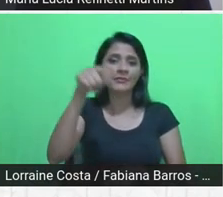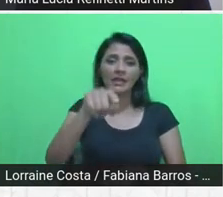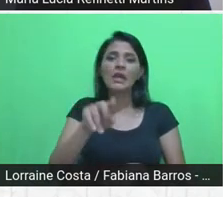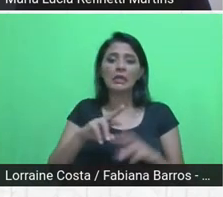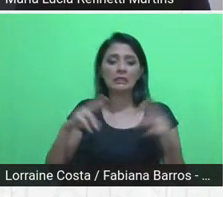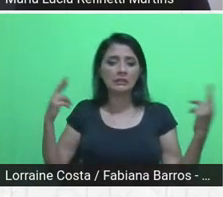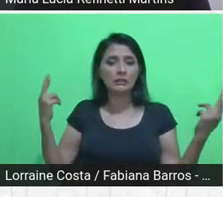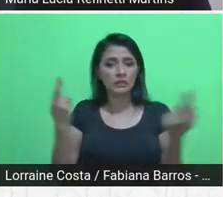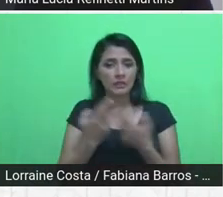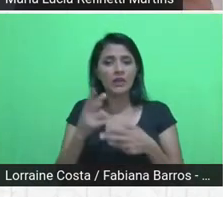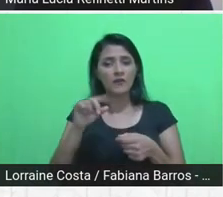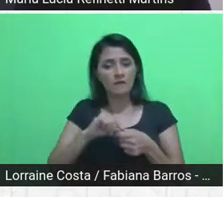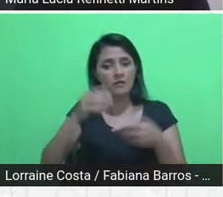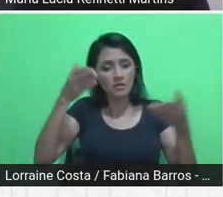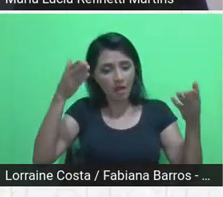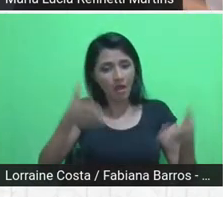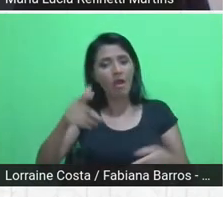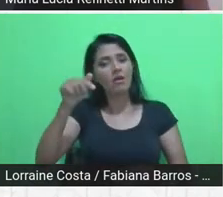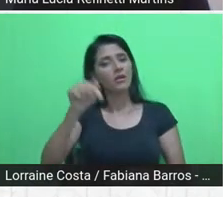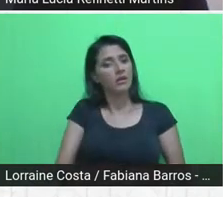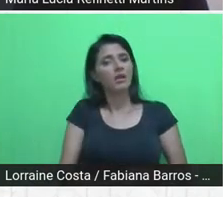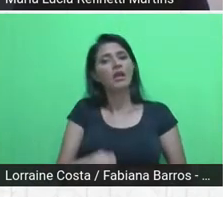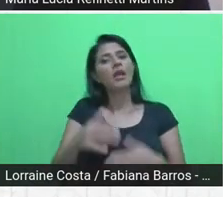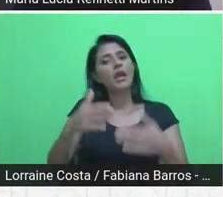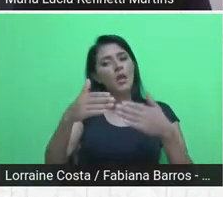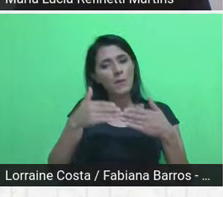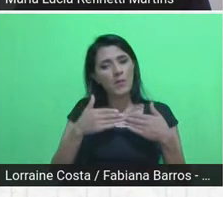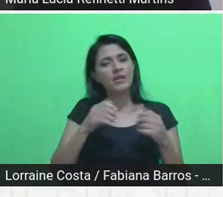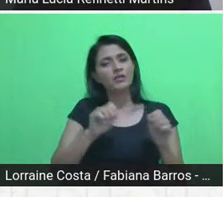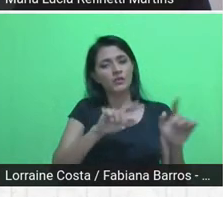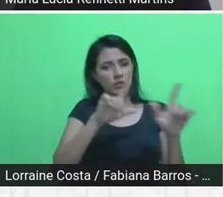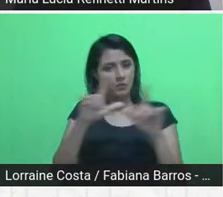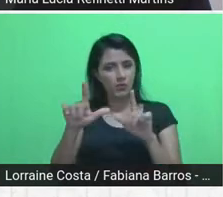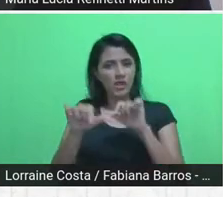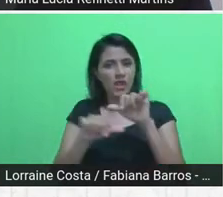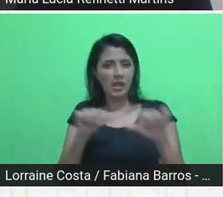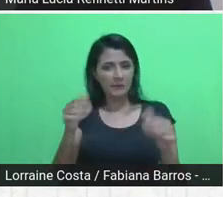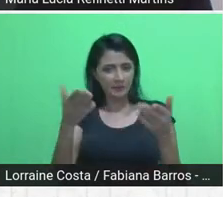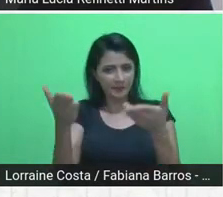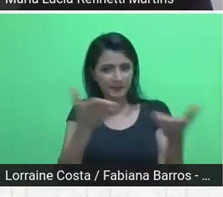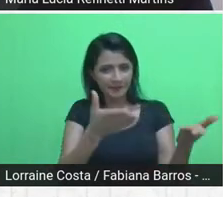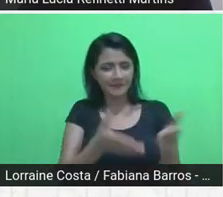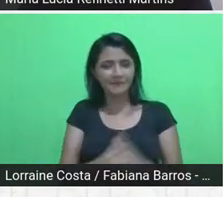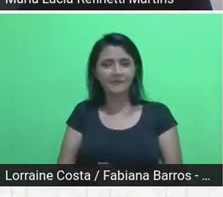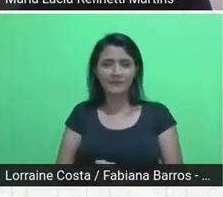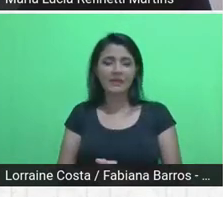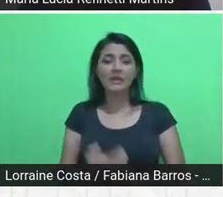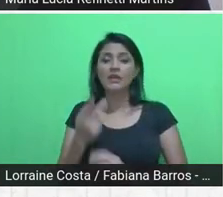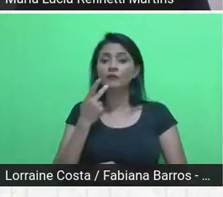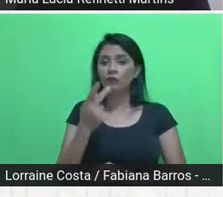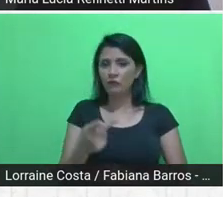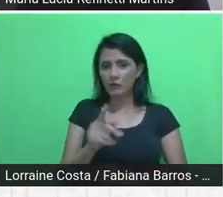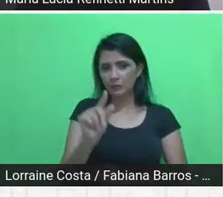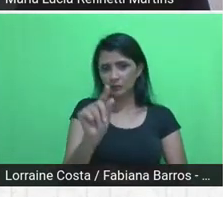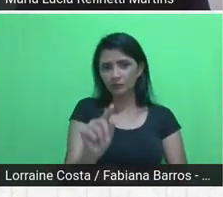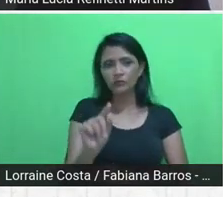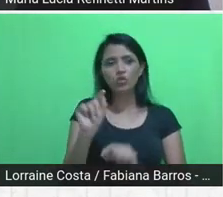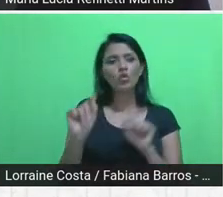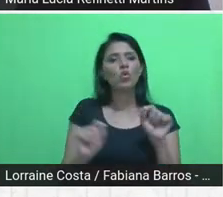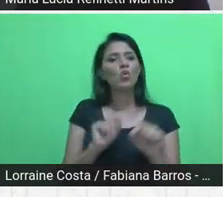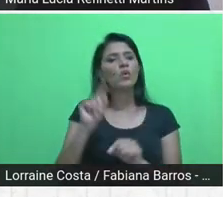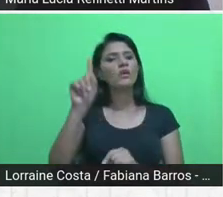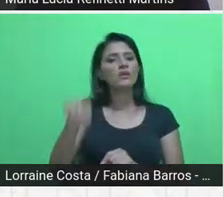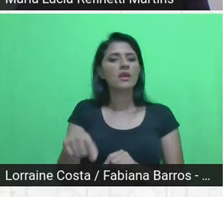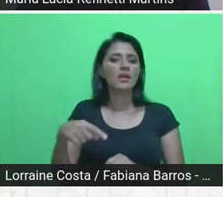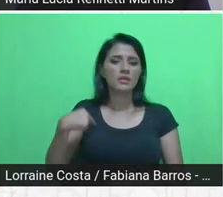feita aqui e eu peço para passar para o segundo slide e vou falar um pouquinho então do que foi essa nossa